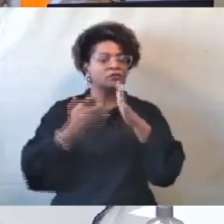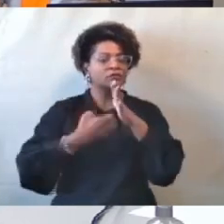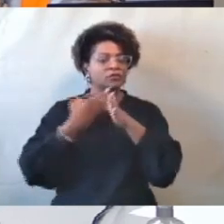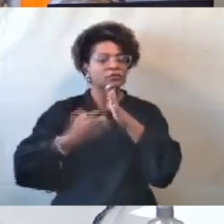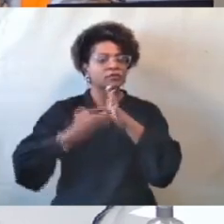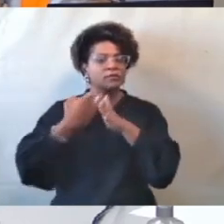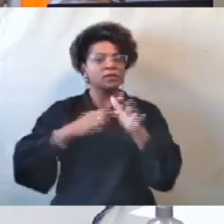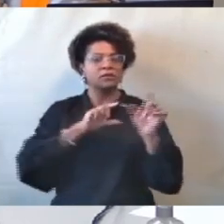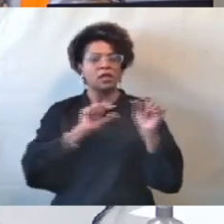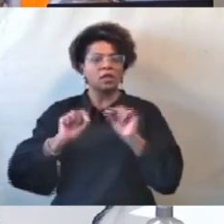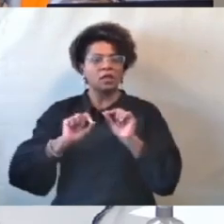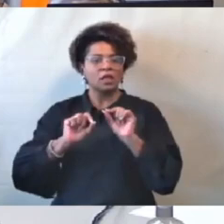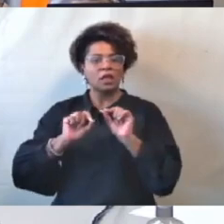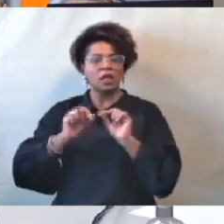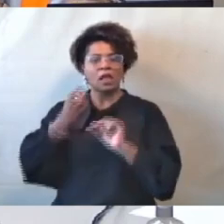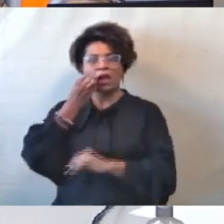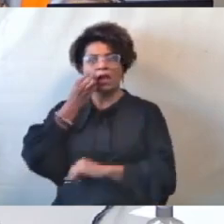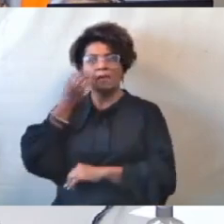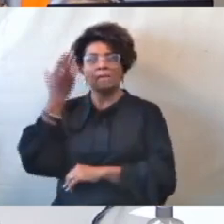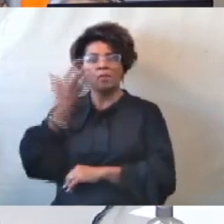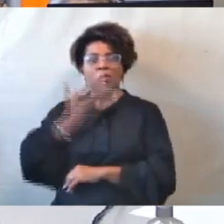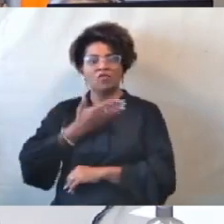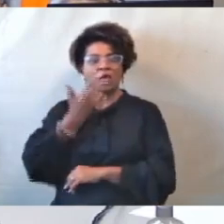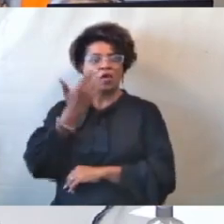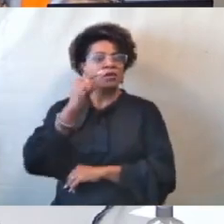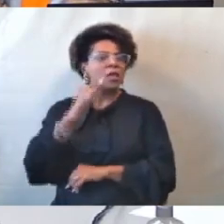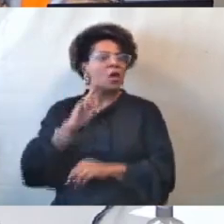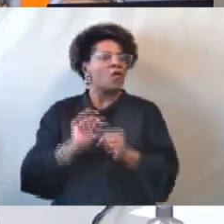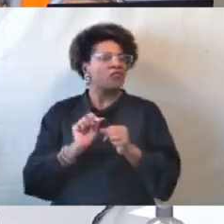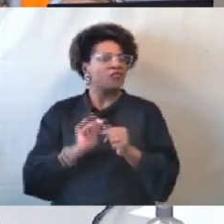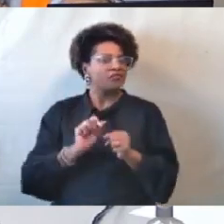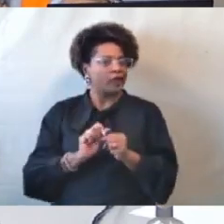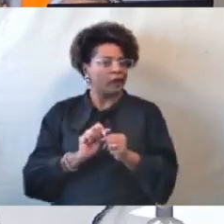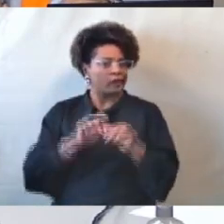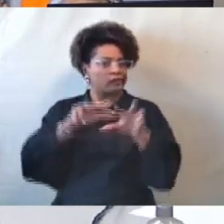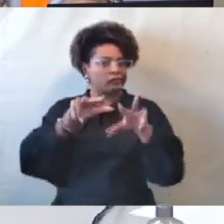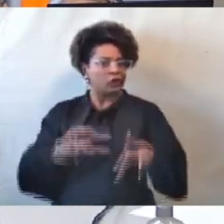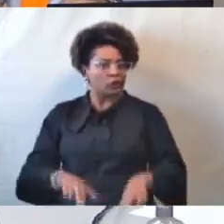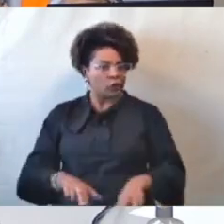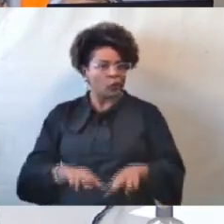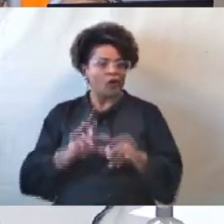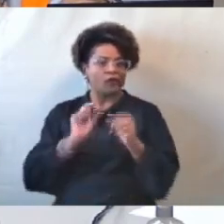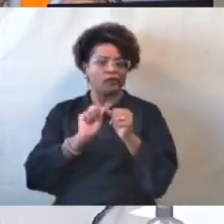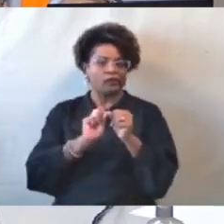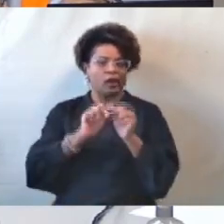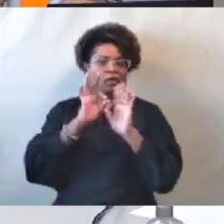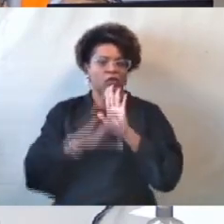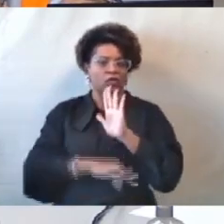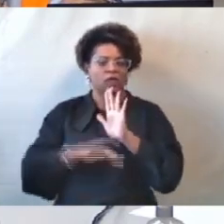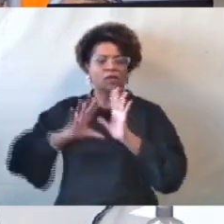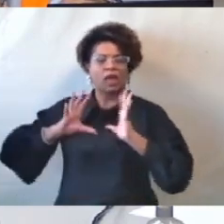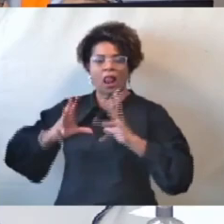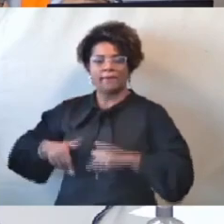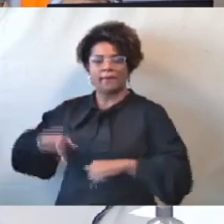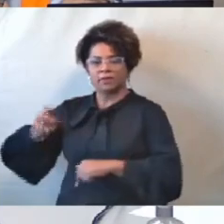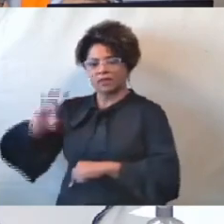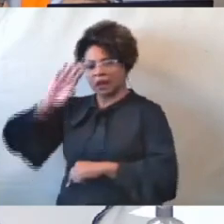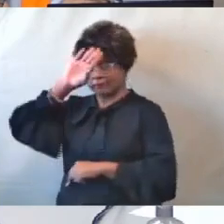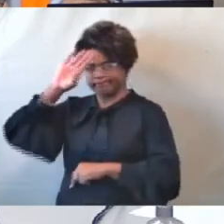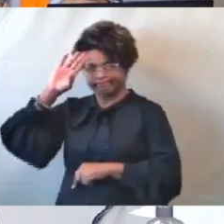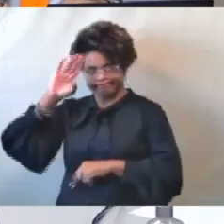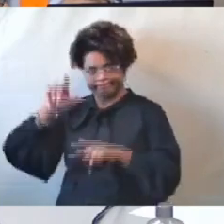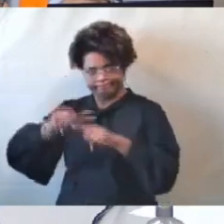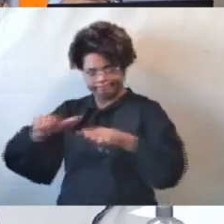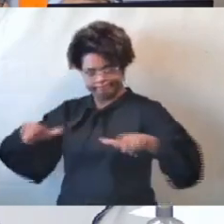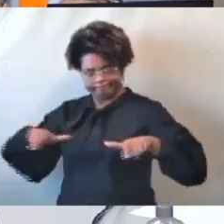que comprovadamente não logrou êxito no cumprimento dos contratos anteriores para a limpeza da Lagoa da Pampulha, insistindo em solução ineficaz para o